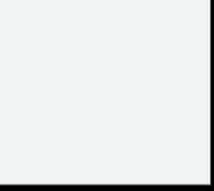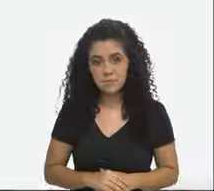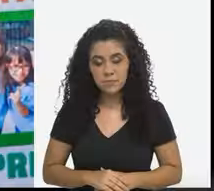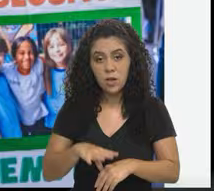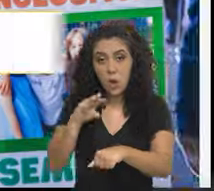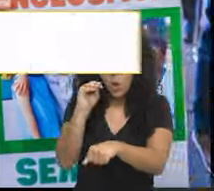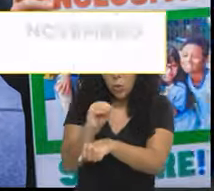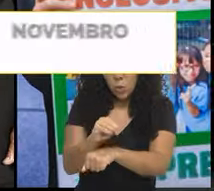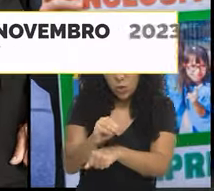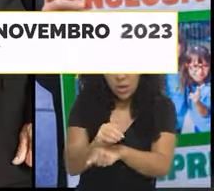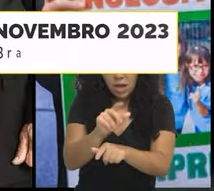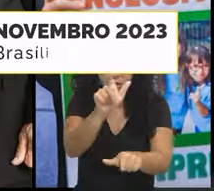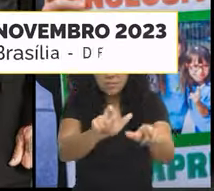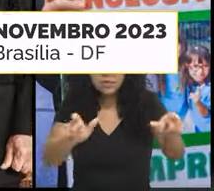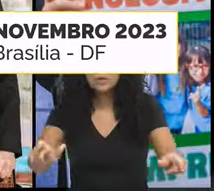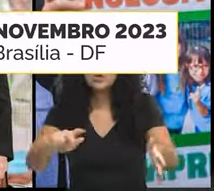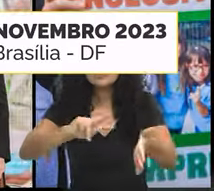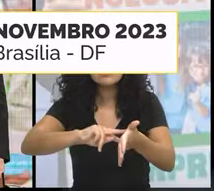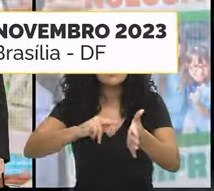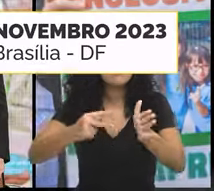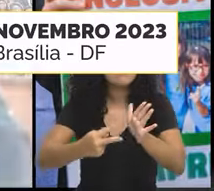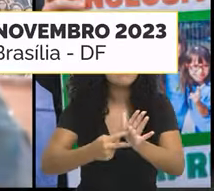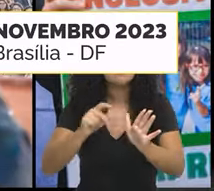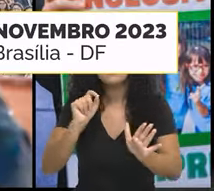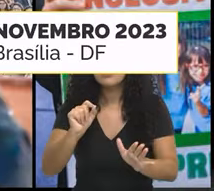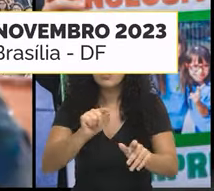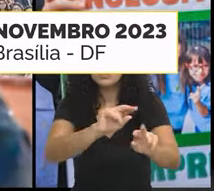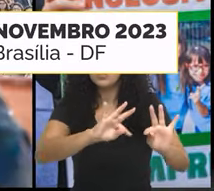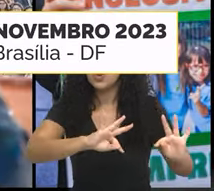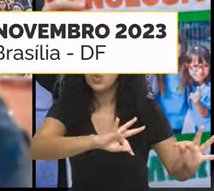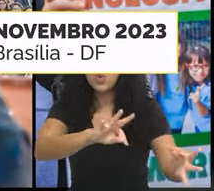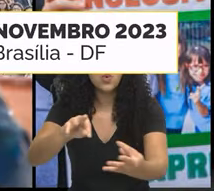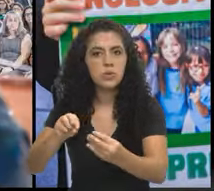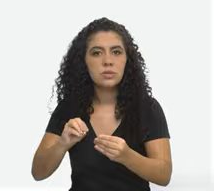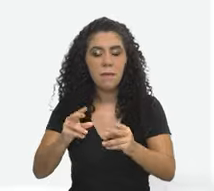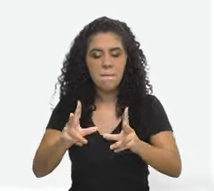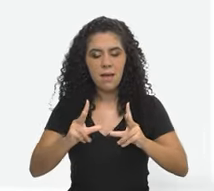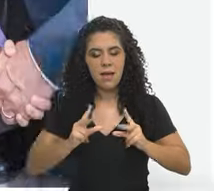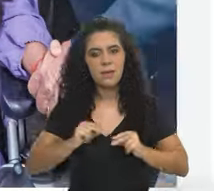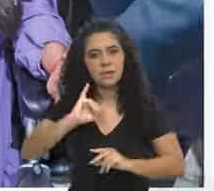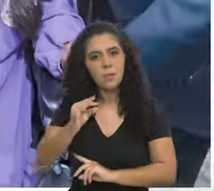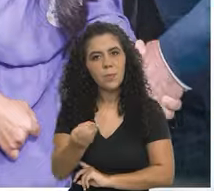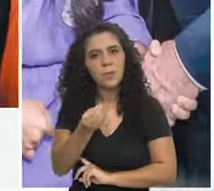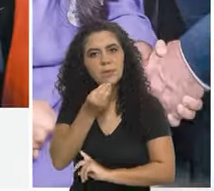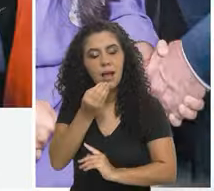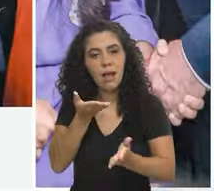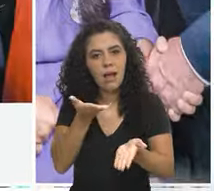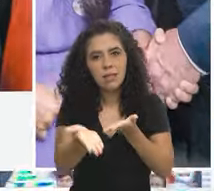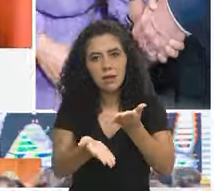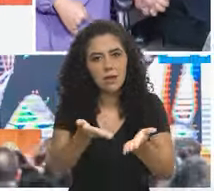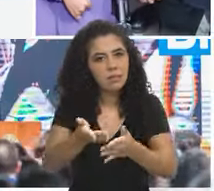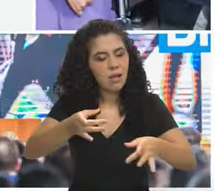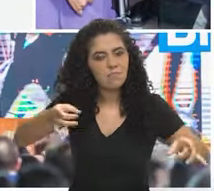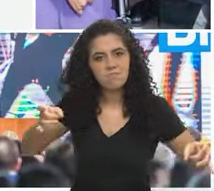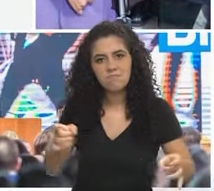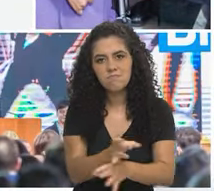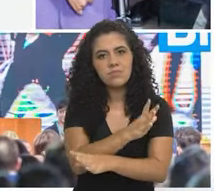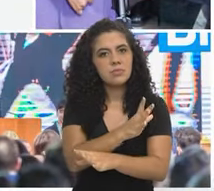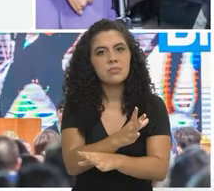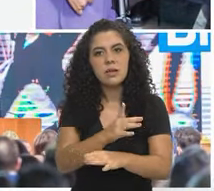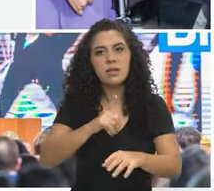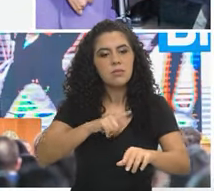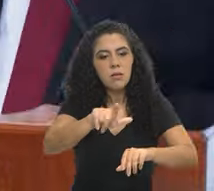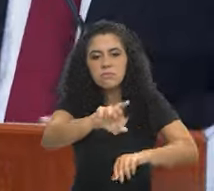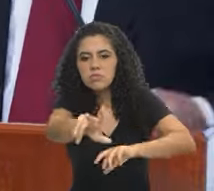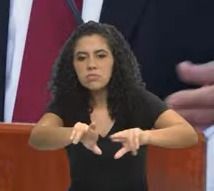Cuidar de gente significa que todos merecem a oportunidade de ser tratado com as